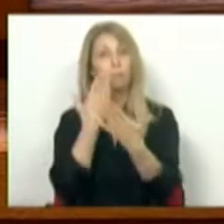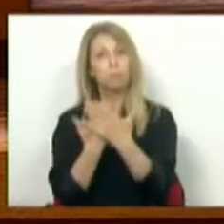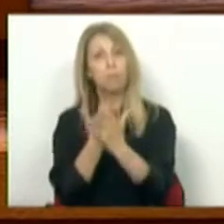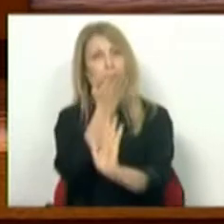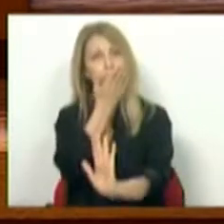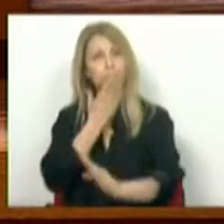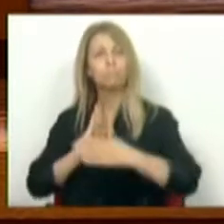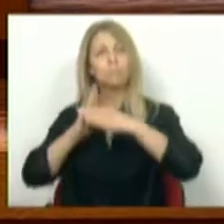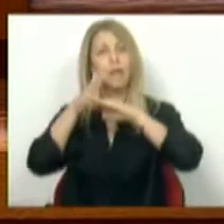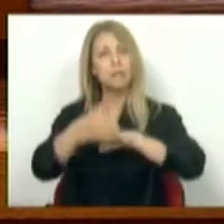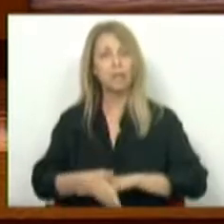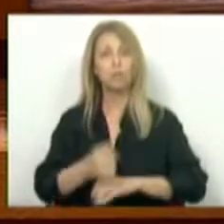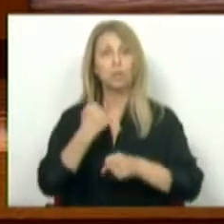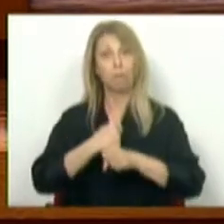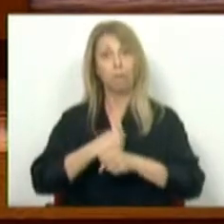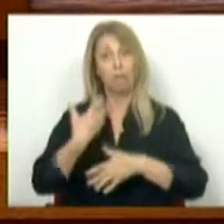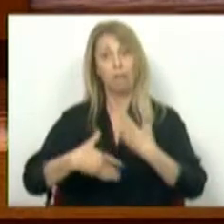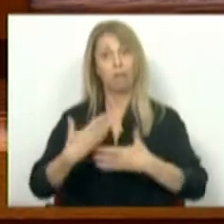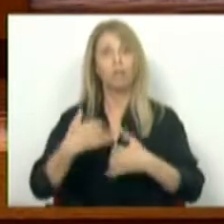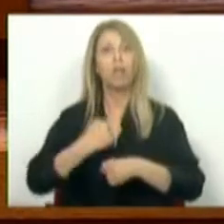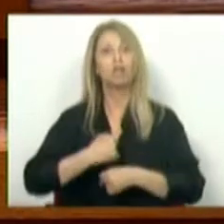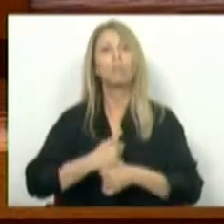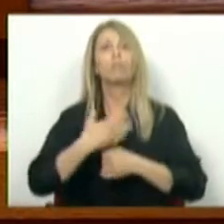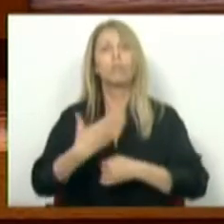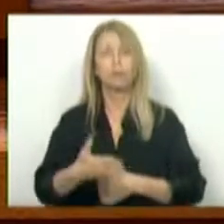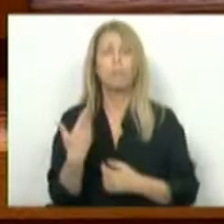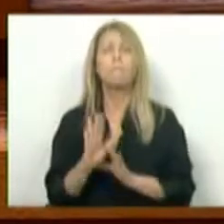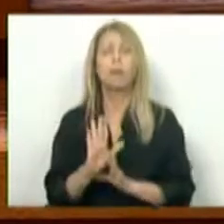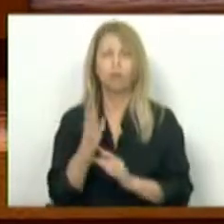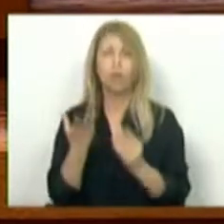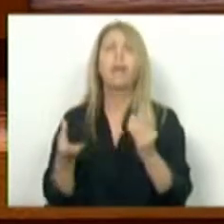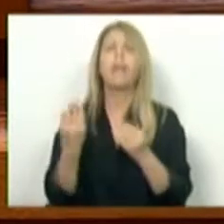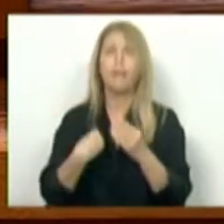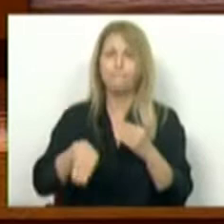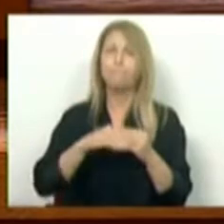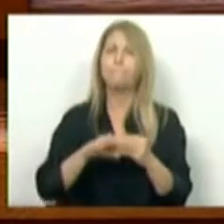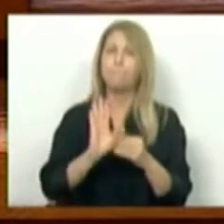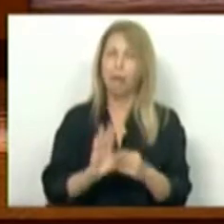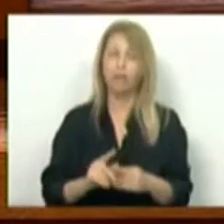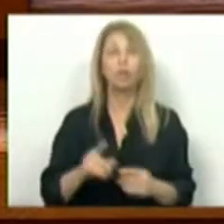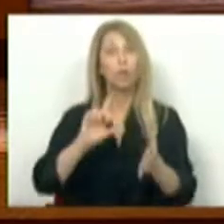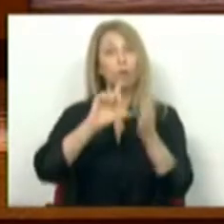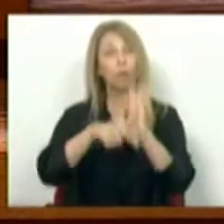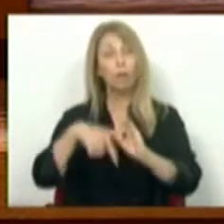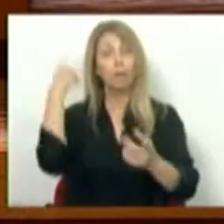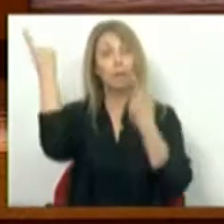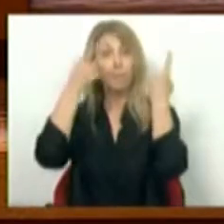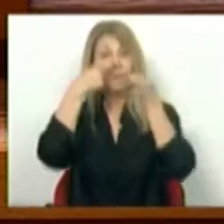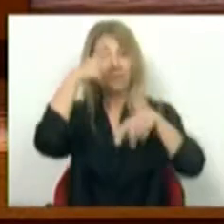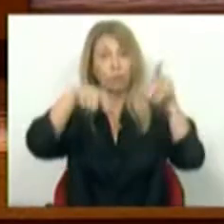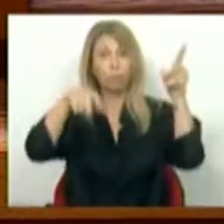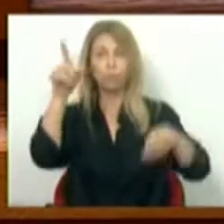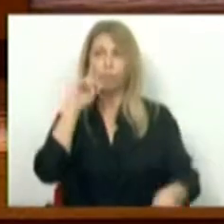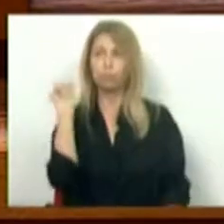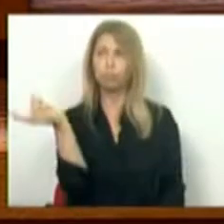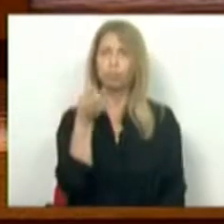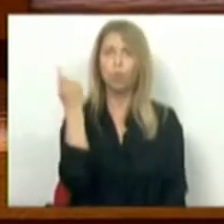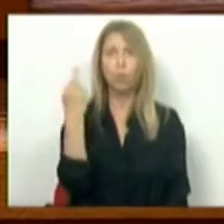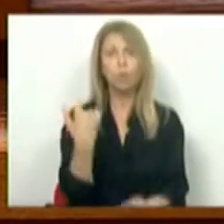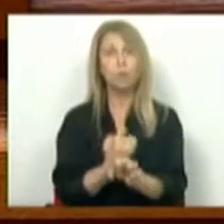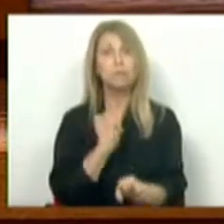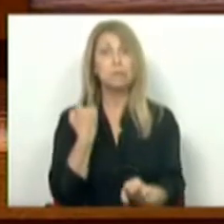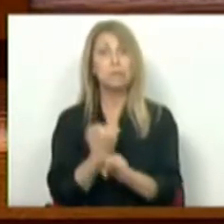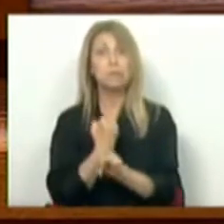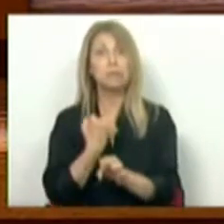acesso a atividades profissionais. Mas é mais do que isso. Este é um projeto a pensar nos cidadãos que procuram os serviços